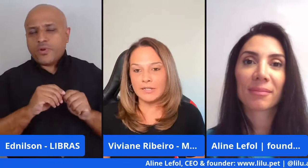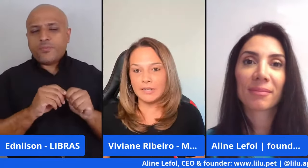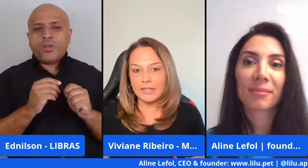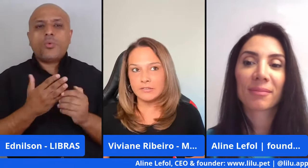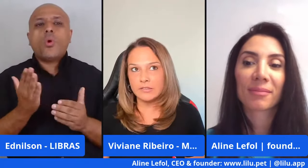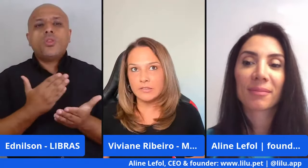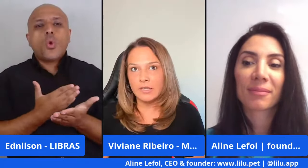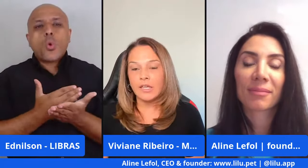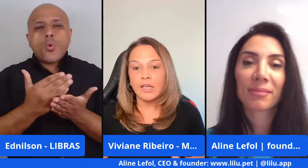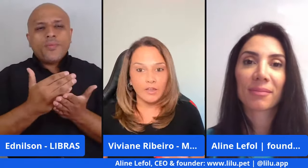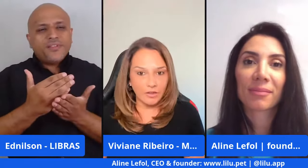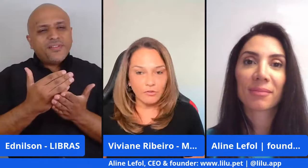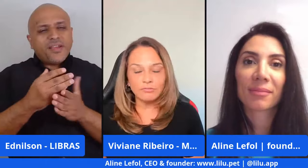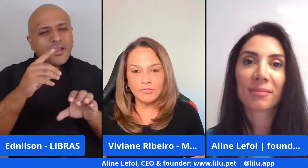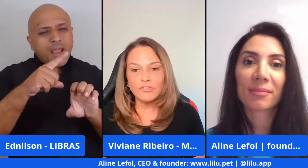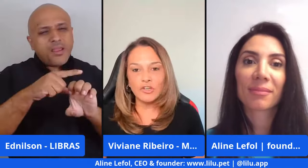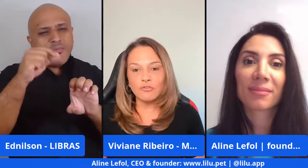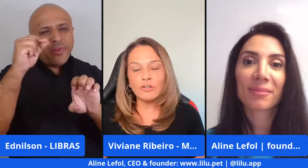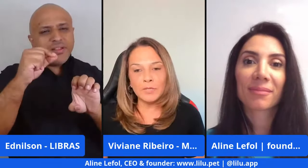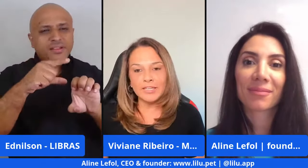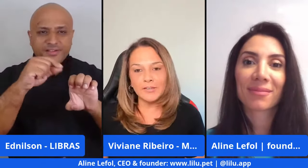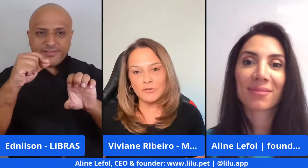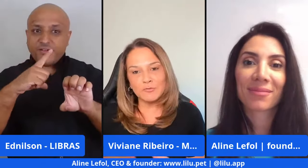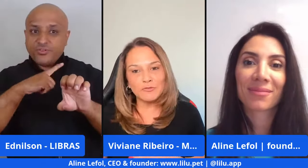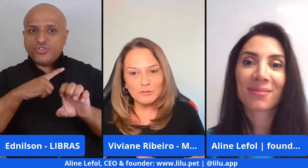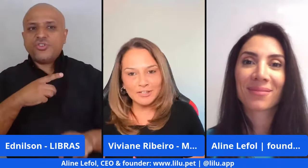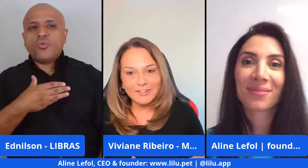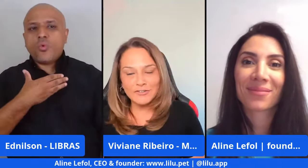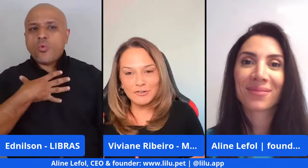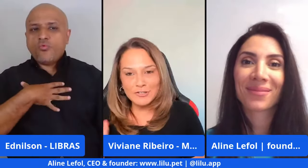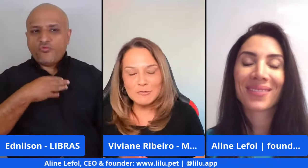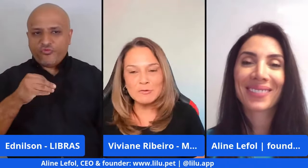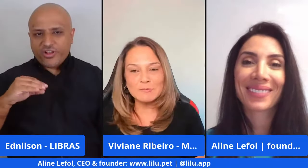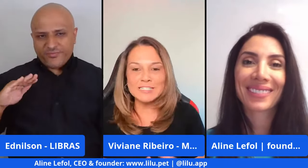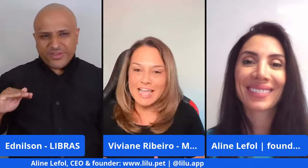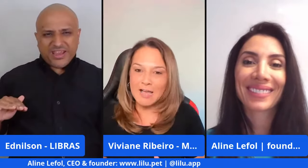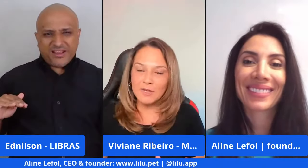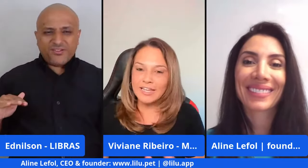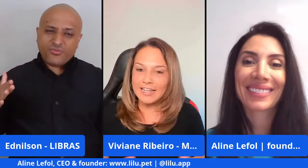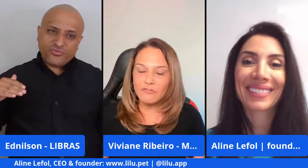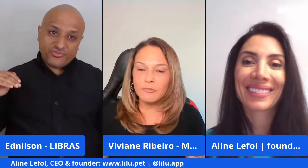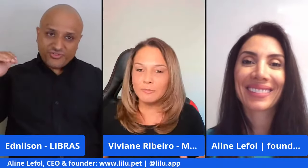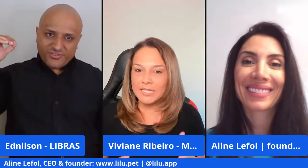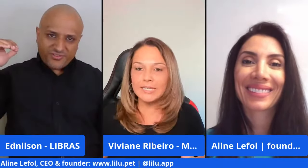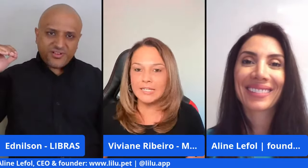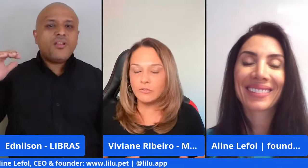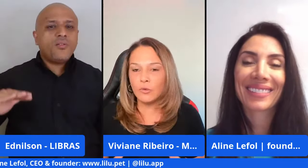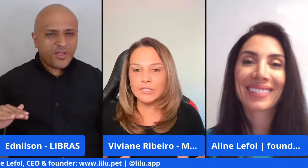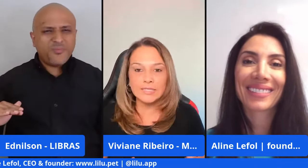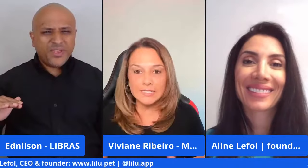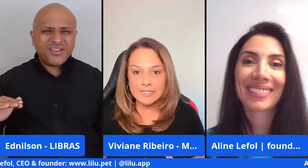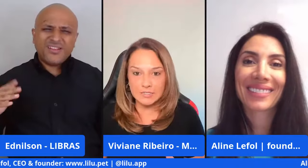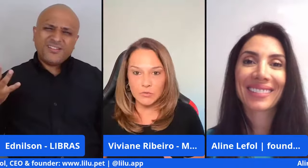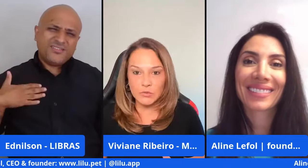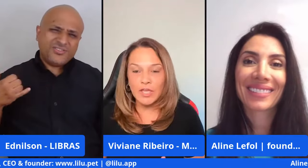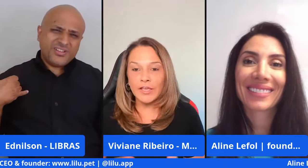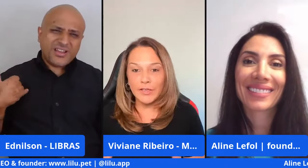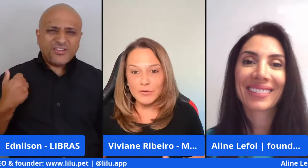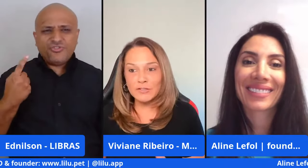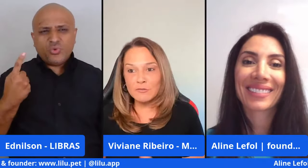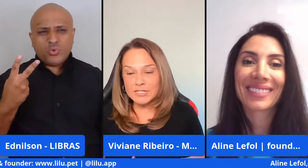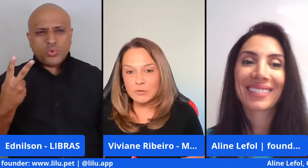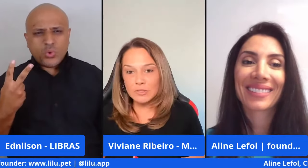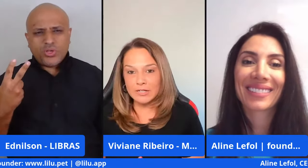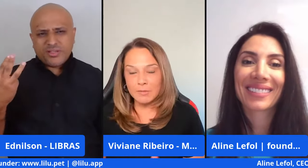eu comecei a empreender, eu tinha um filho pequeno. Hoje meu filho está grande, quase um oi, mas na época ele era um filho pequenininho, dois, três anos.